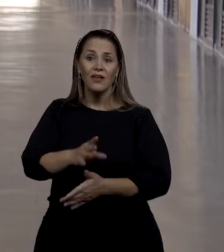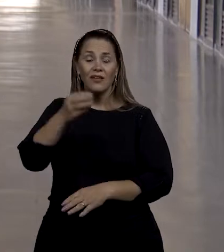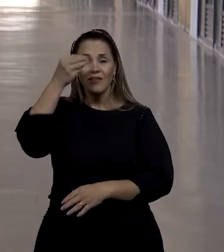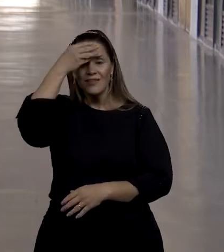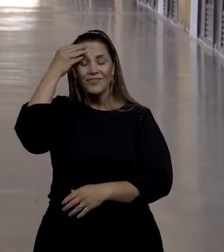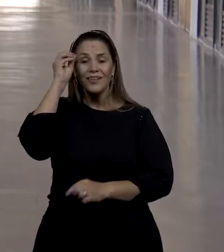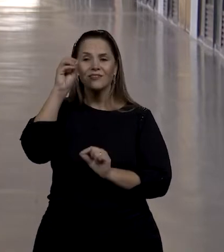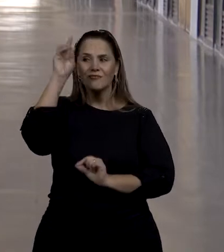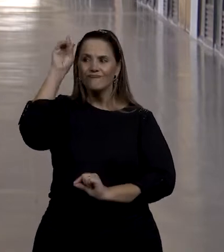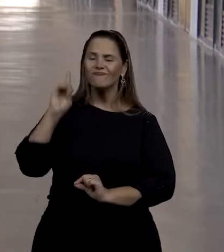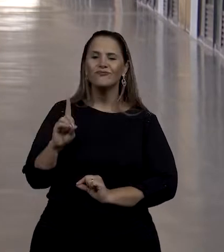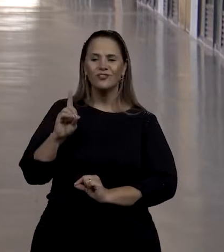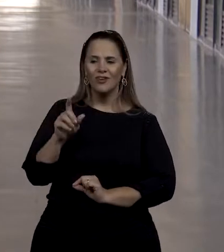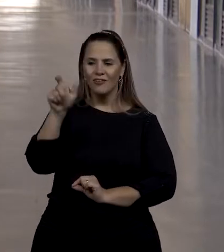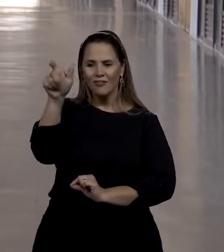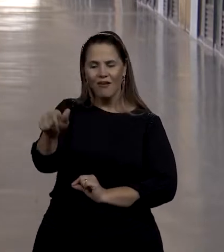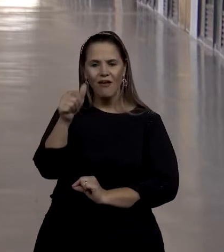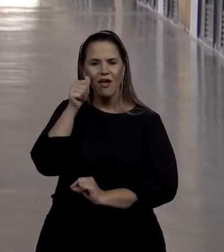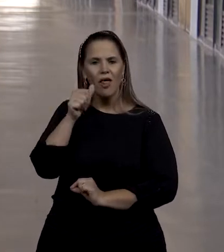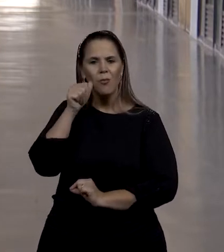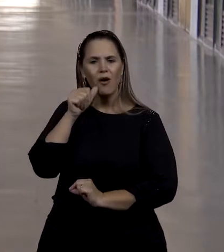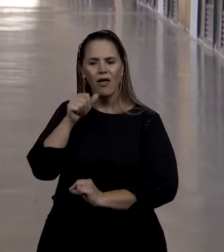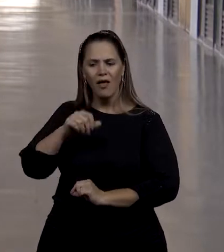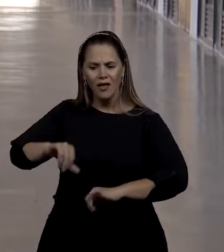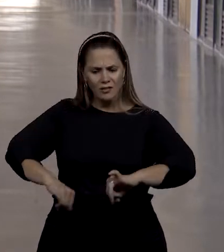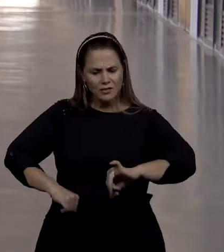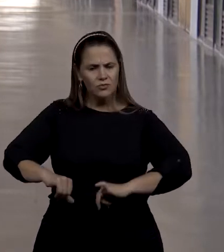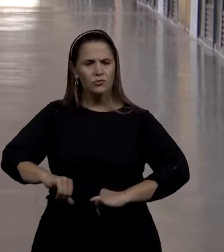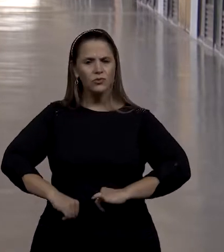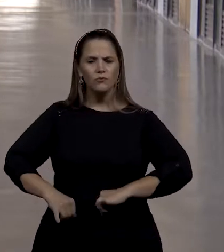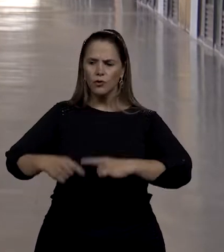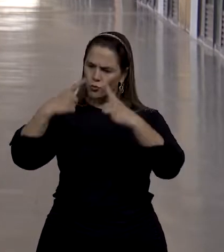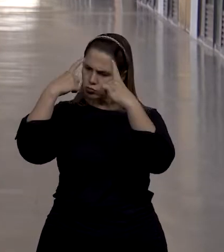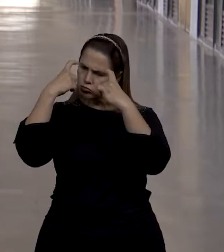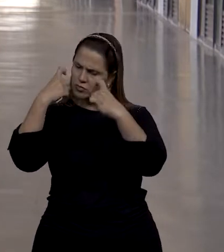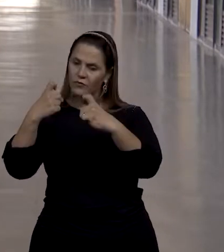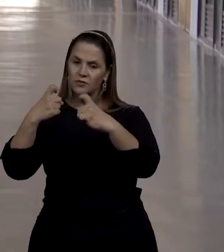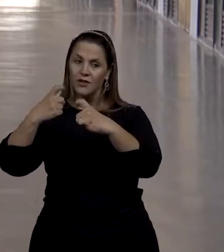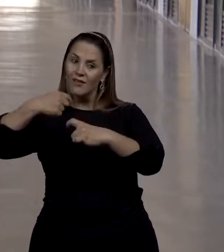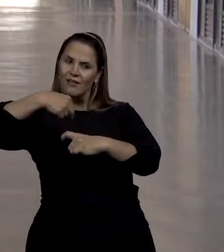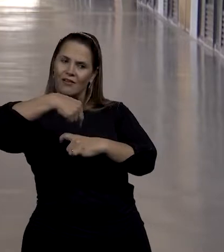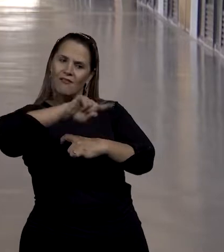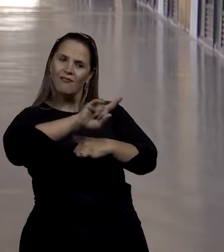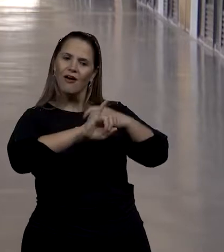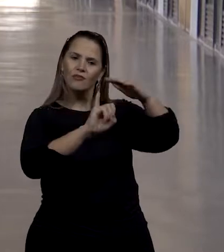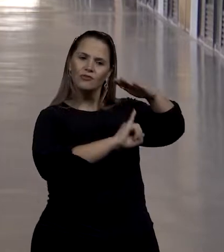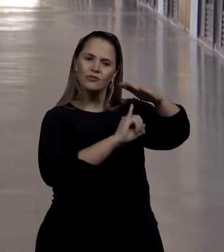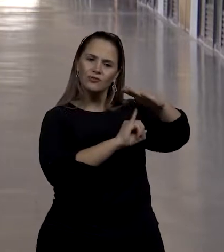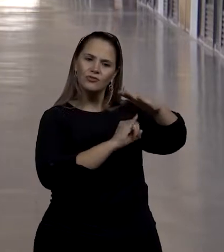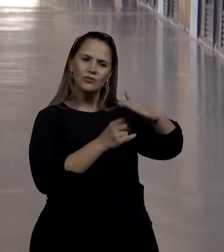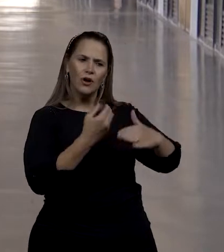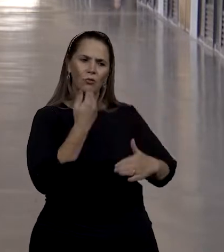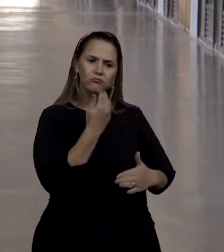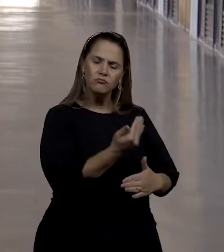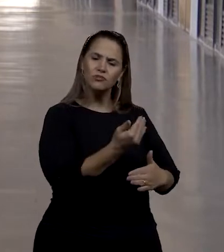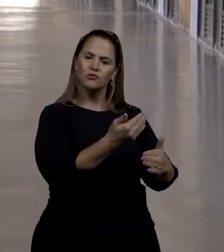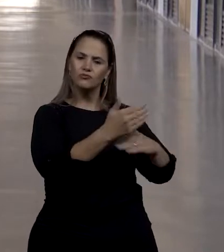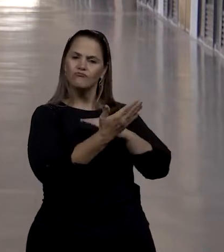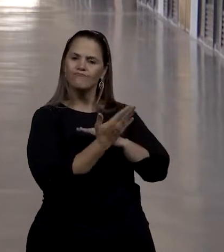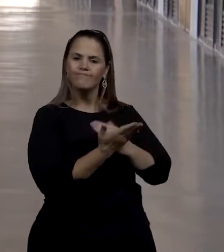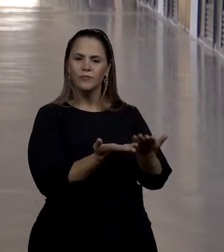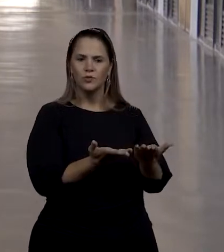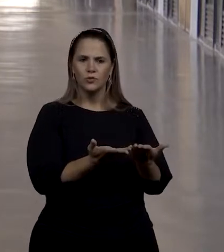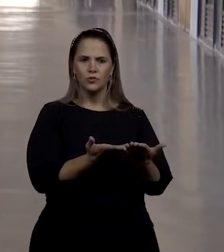quando a mulher entende que está sofrendo uma violência e vai procurar o apoio institucional e encontra barreiras numa denúncia